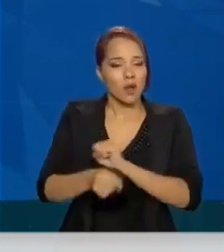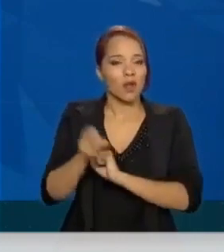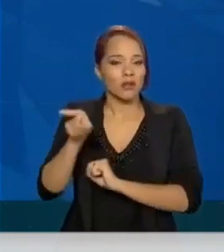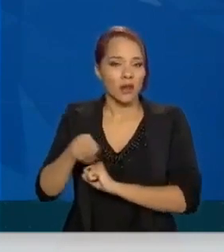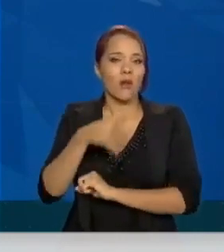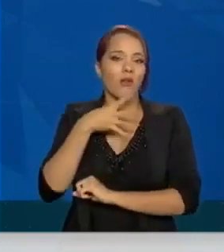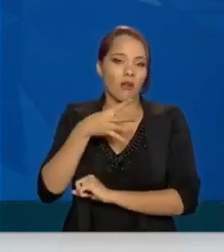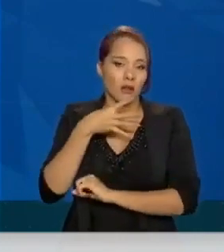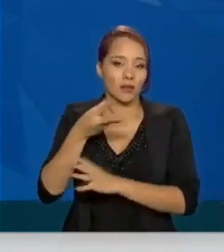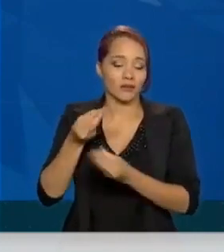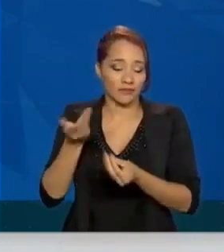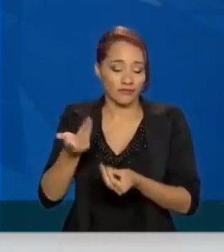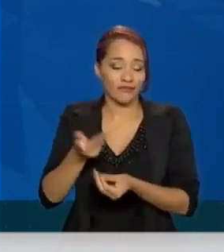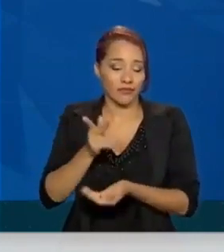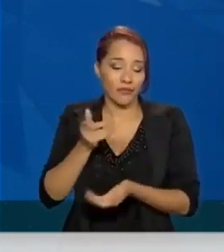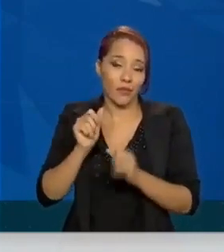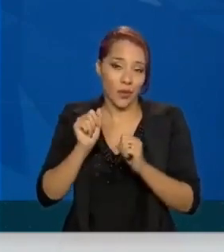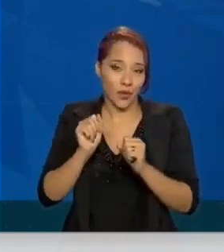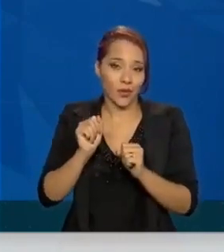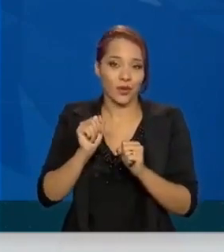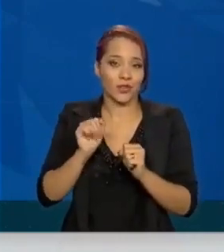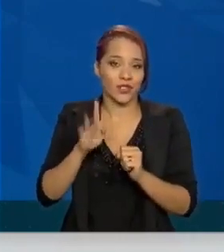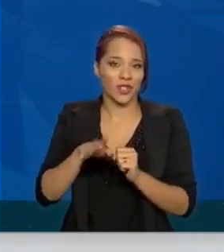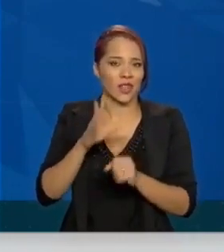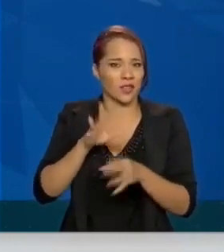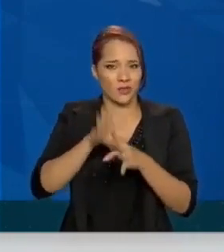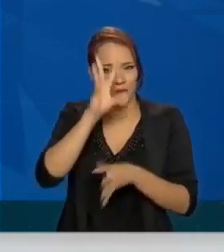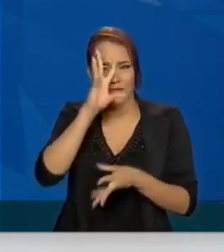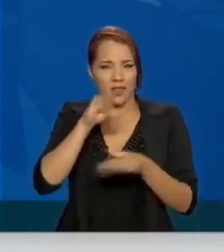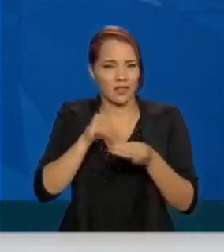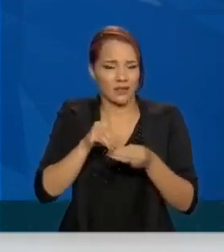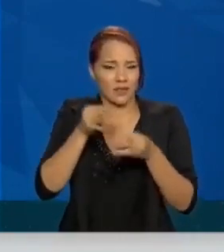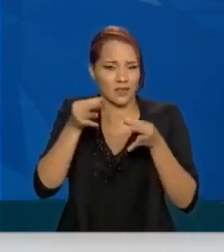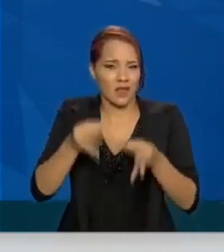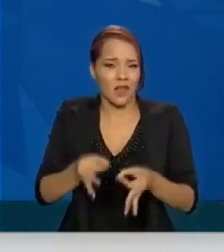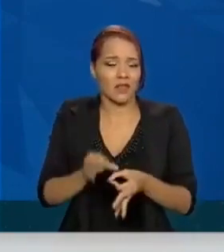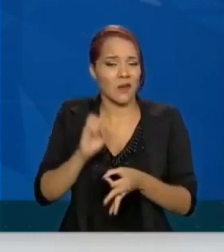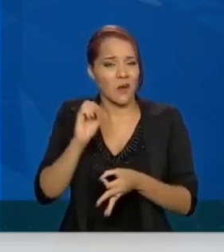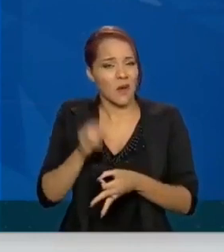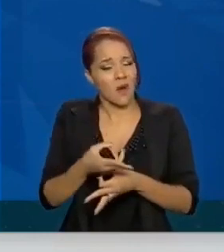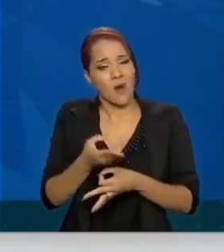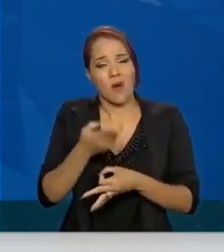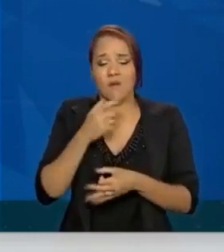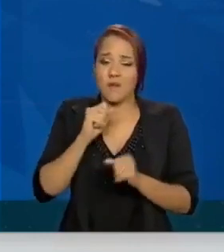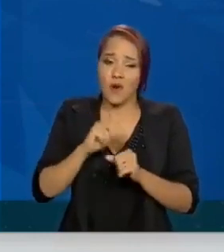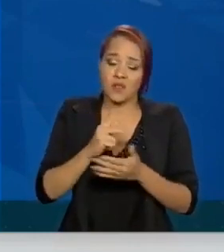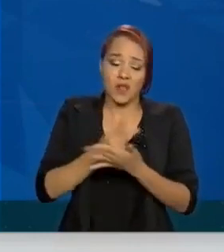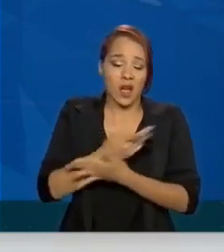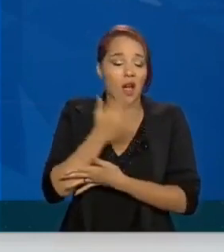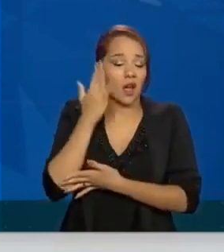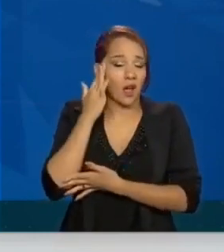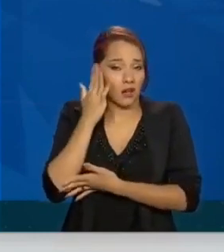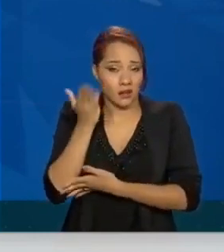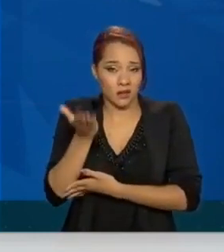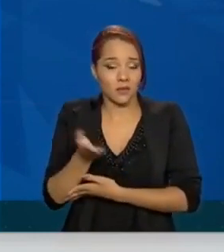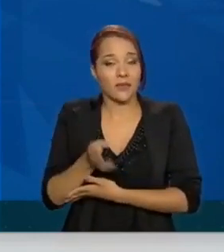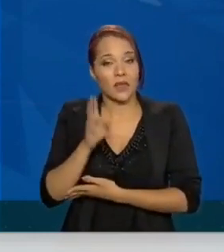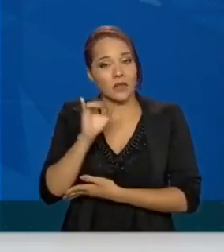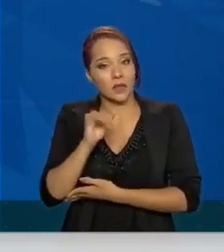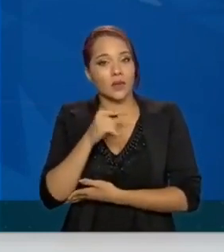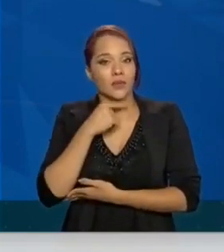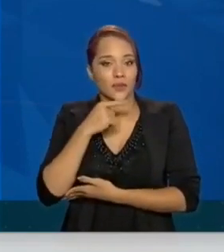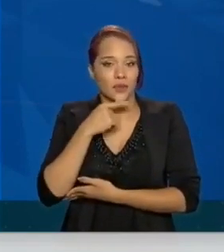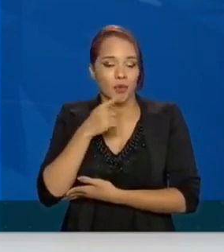gente lá, acho que provavelmente isso deve ter sido mal compreendido, mal entendido lá pelo CREMERG. E se eles tiverem alguma